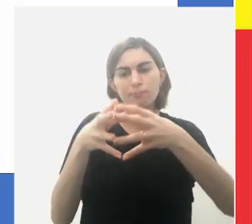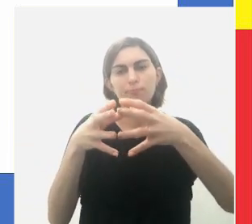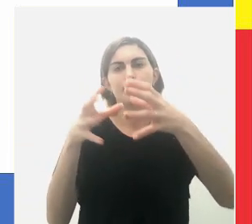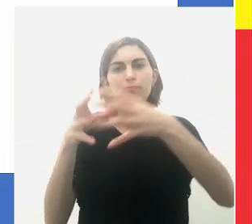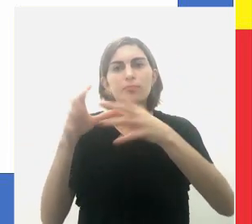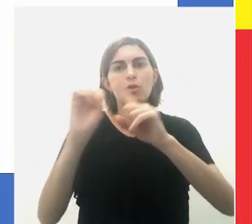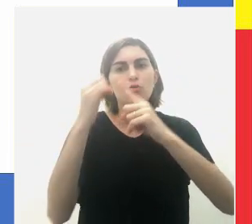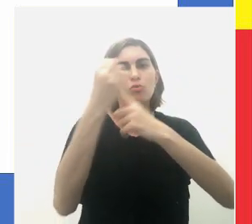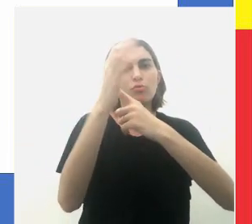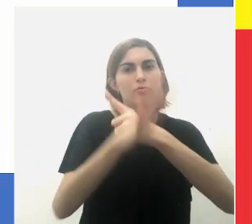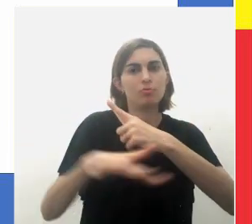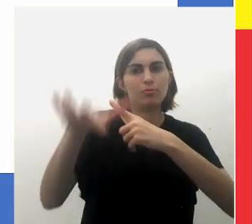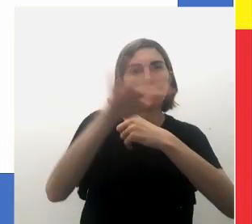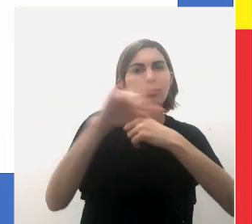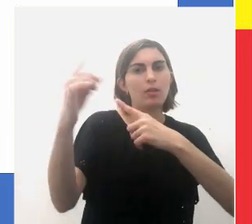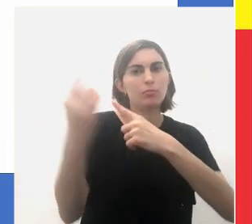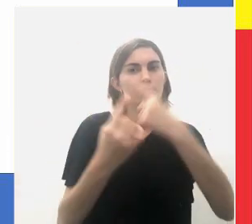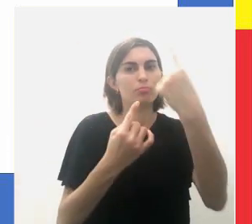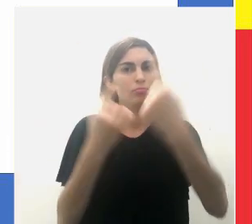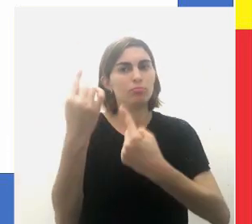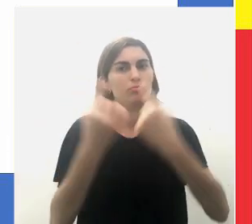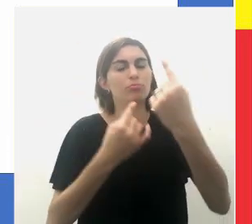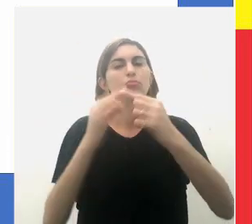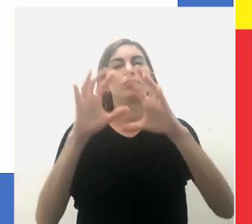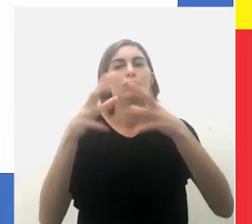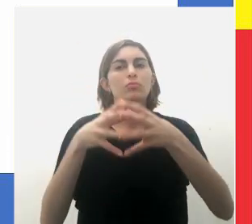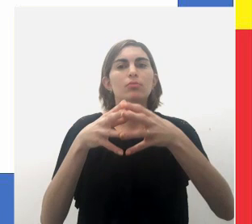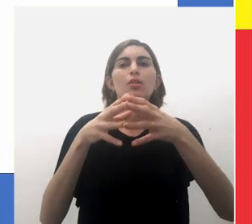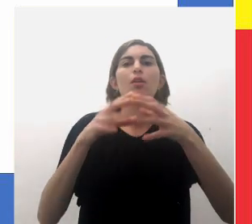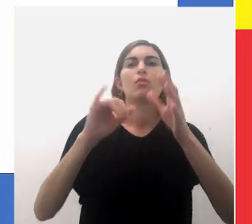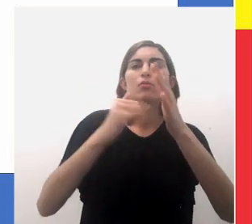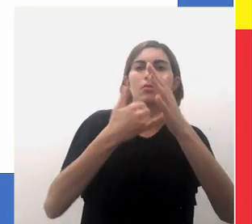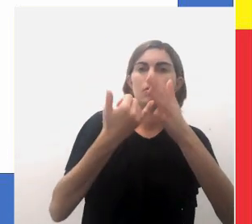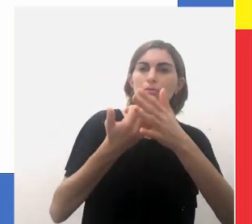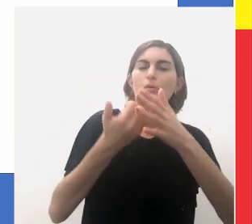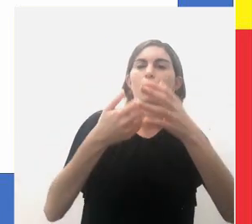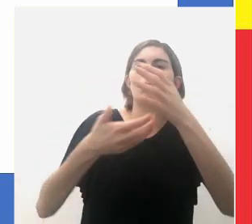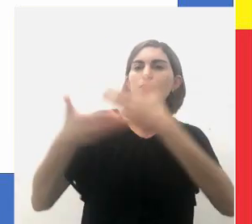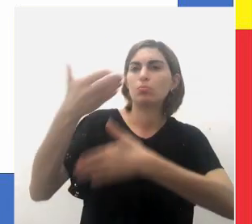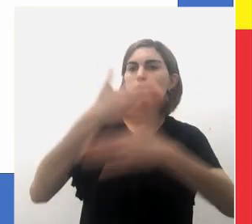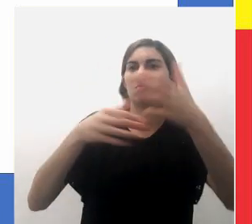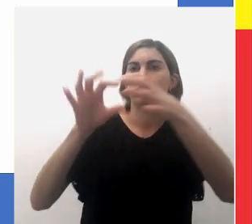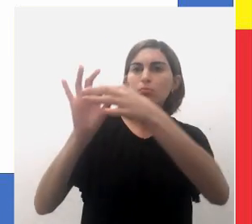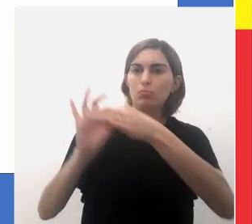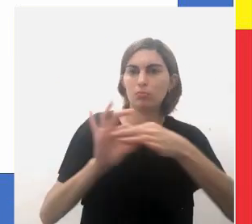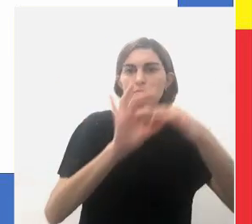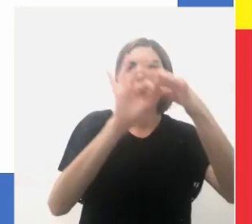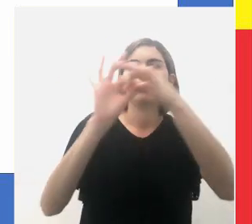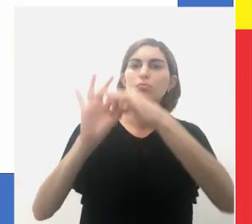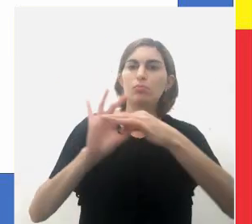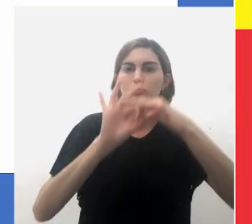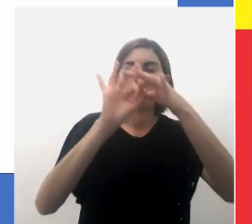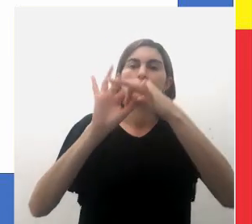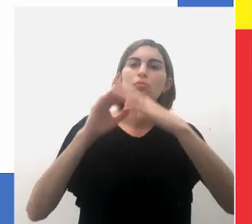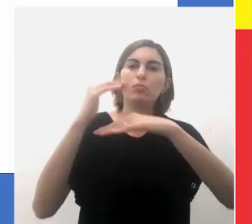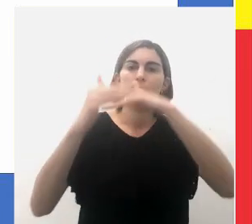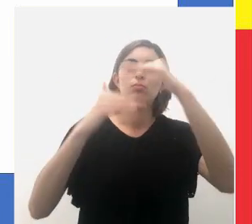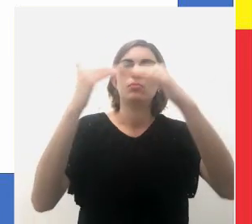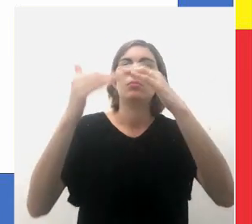os índios da sociedade brasileira, assimilando de forma harmoniosa e